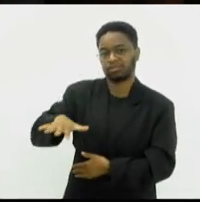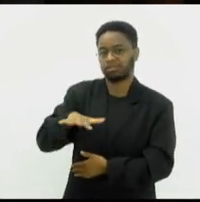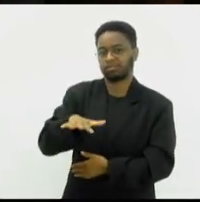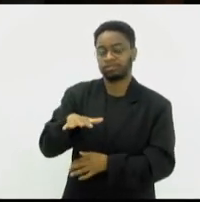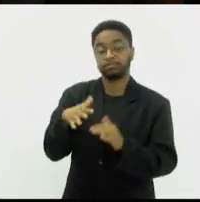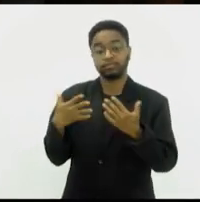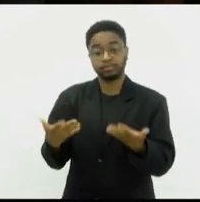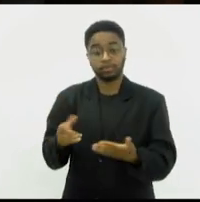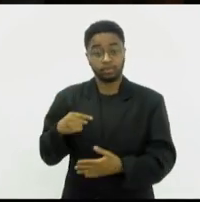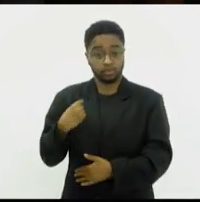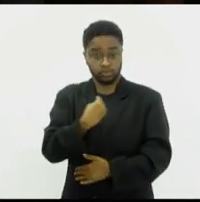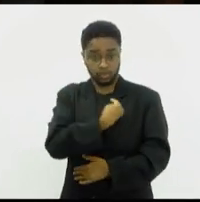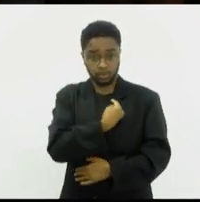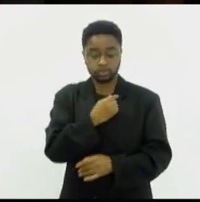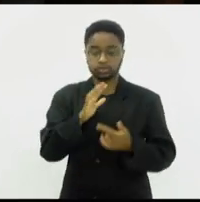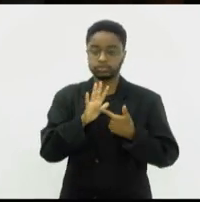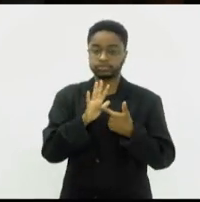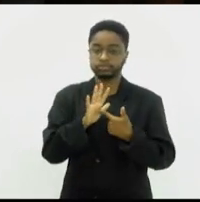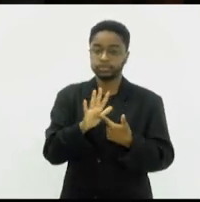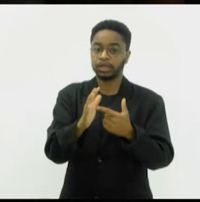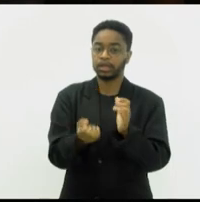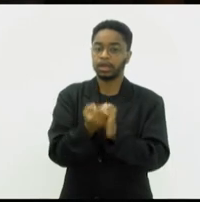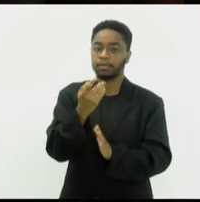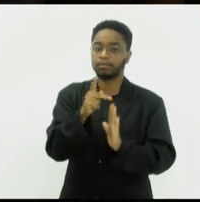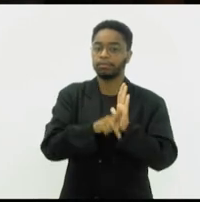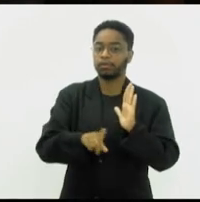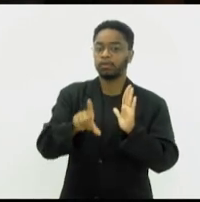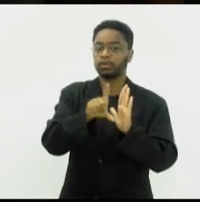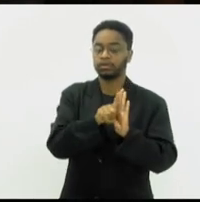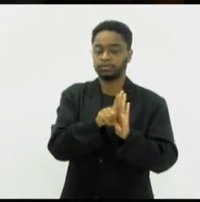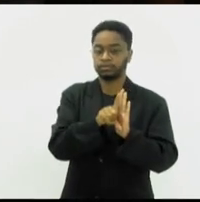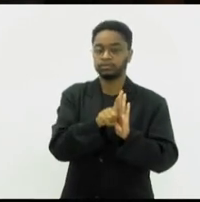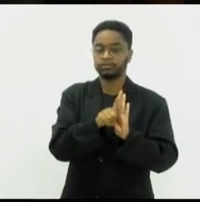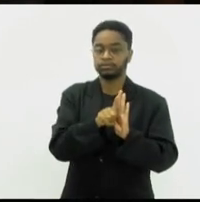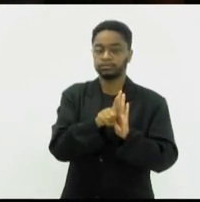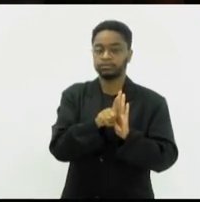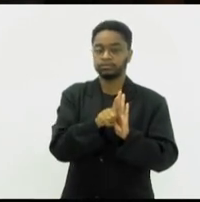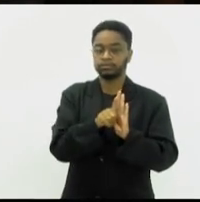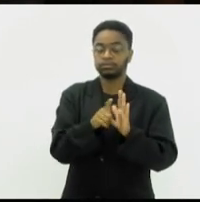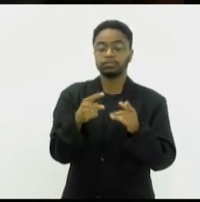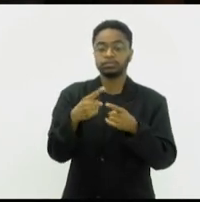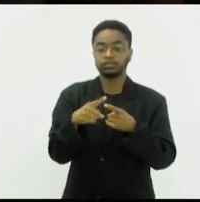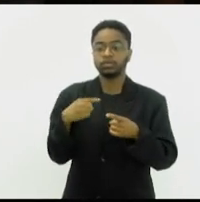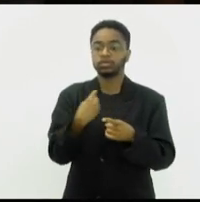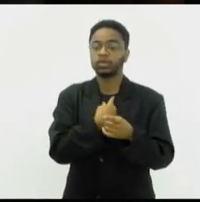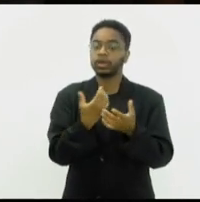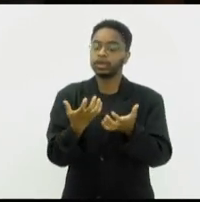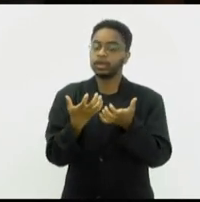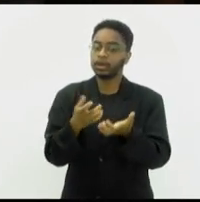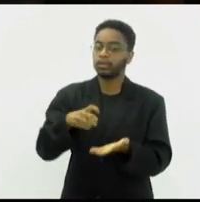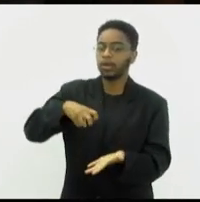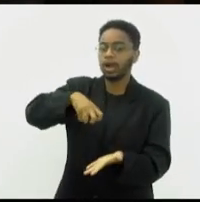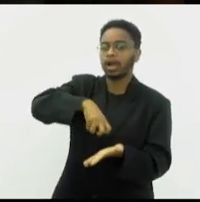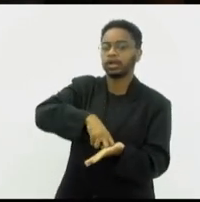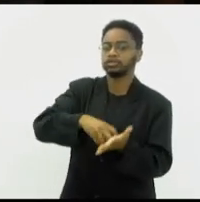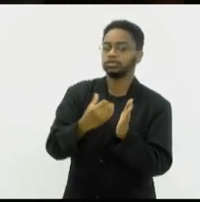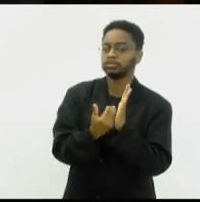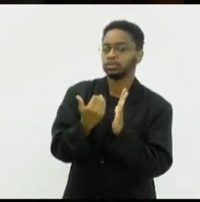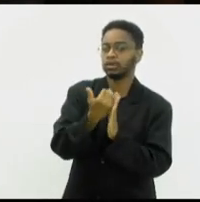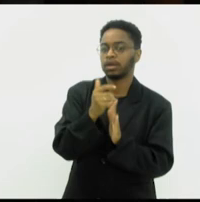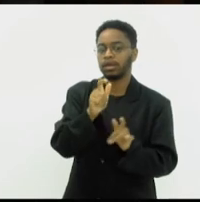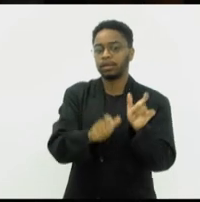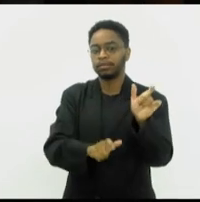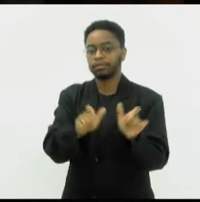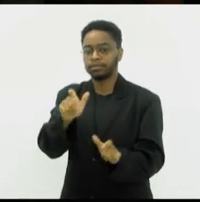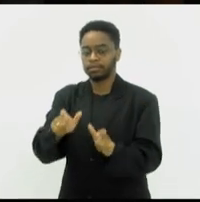nós apresentamos esse projeto de lei para que venhamos trazer mais penalidades a estas